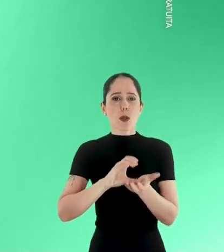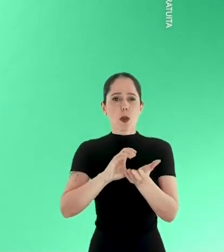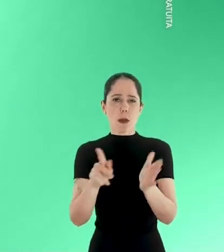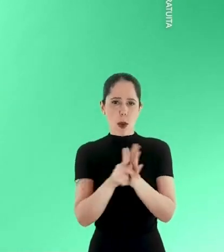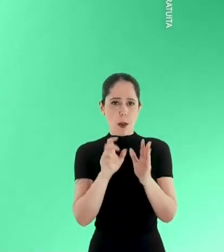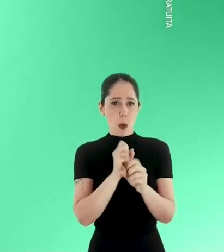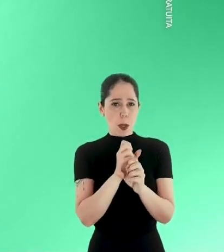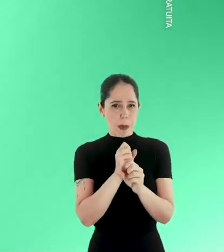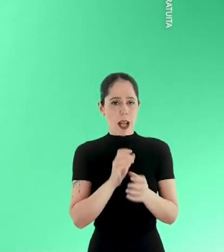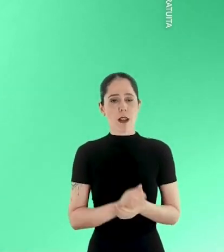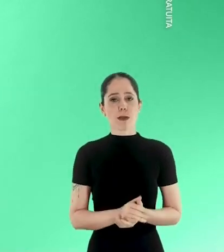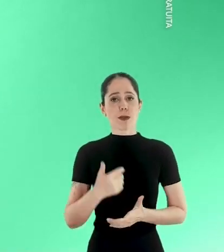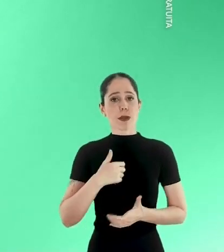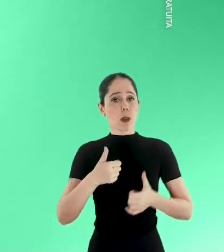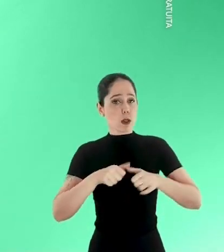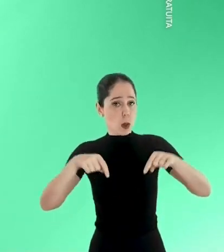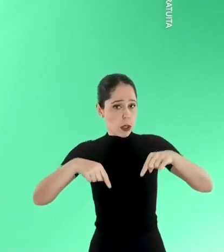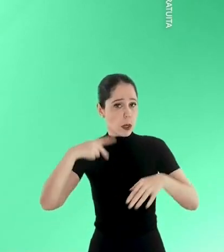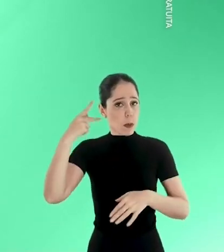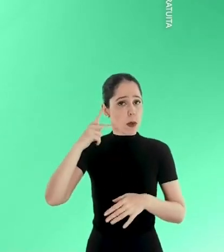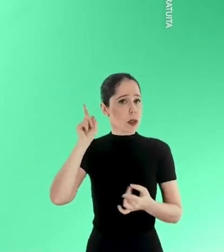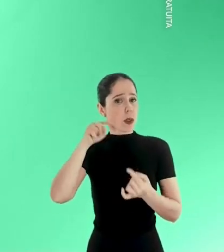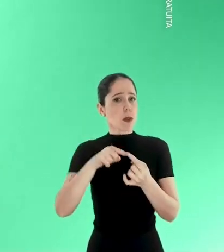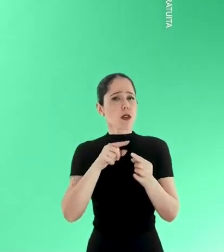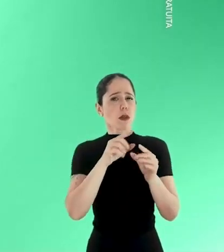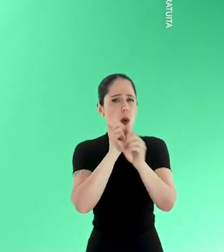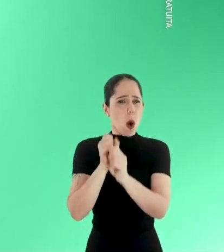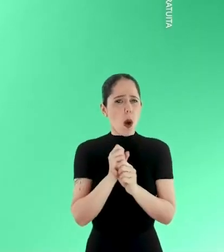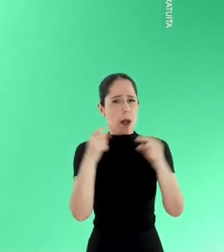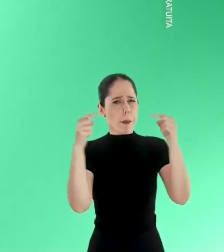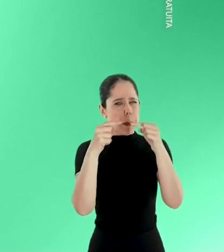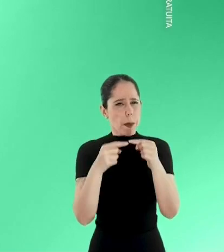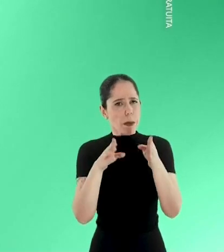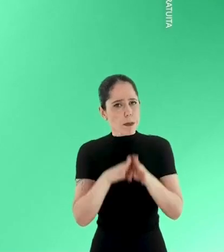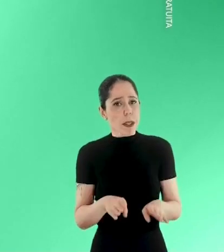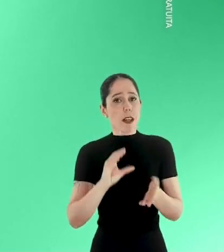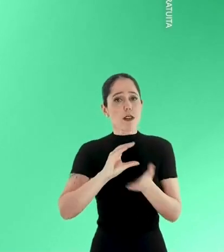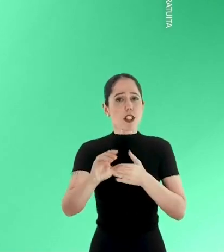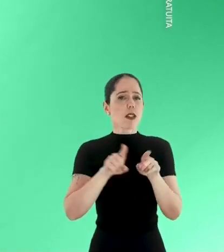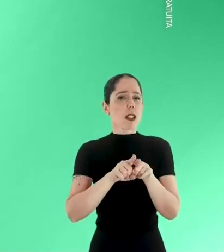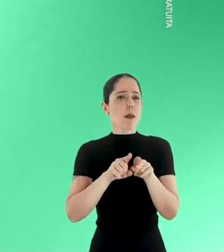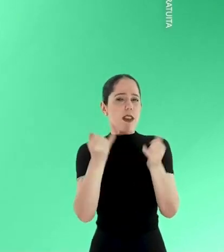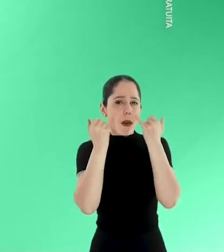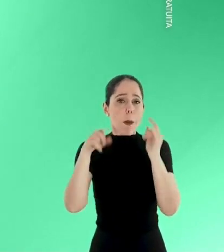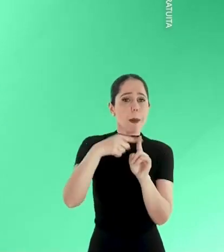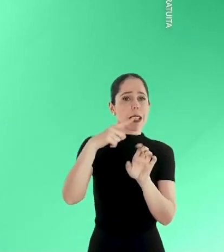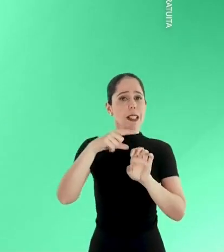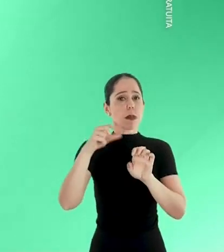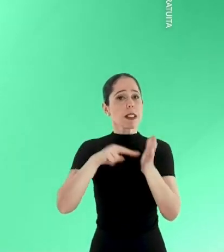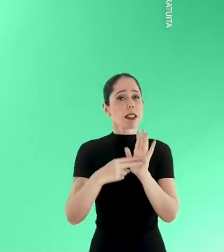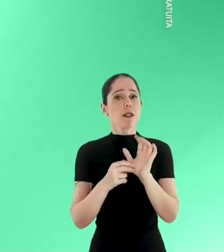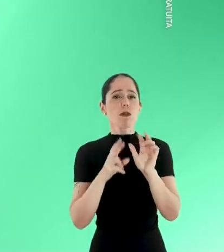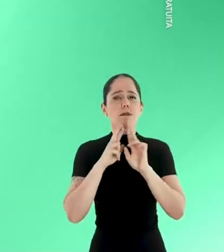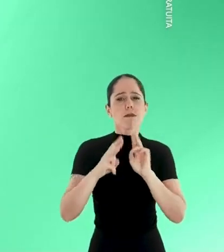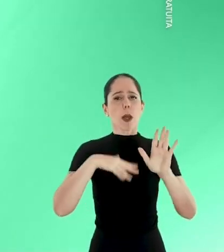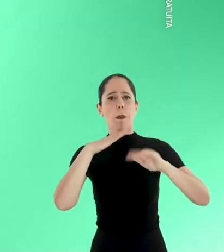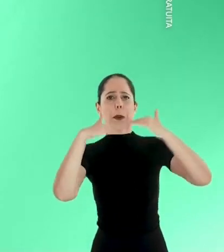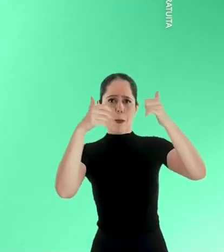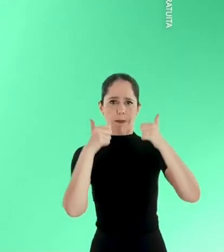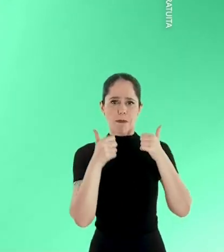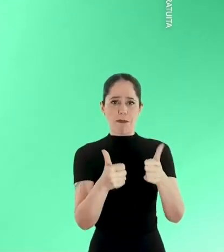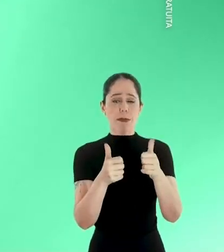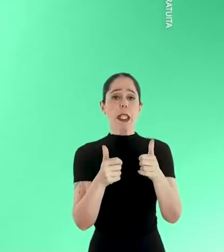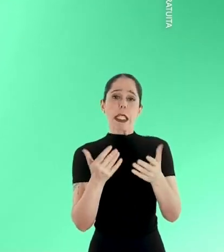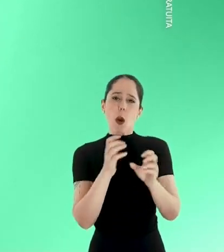mulher presidente do Conselho de Contabilidade. Estou na política para fechar as contas. Investimento em informação mais empreendedorismo igual a